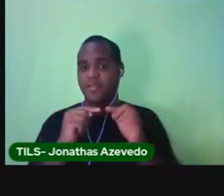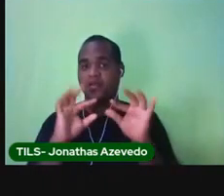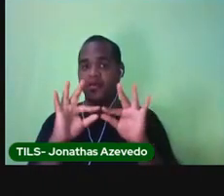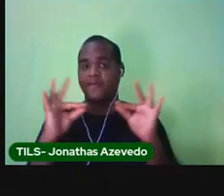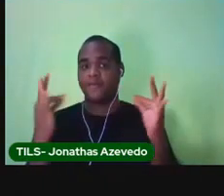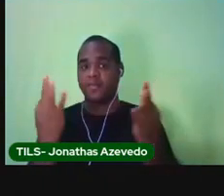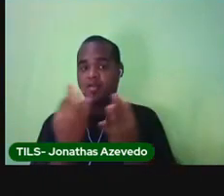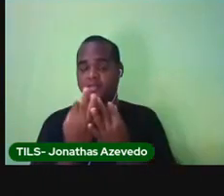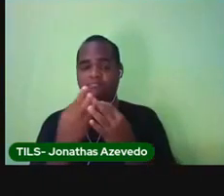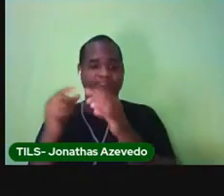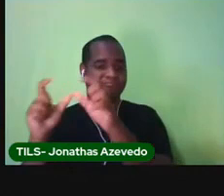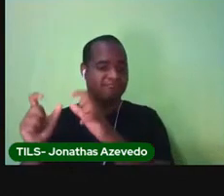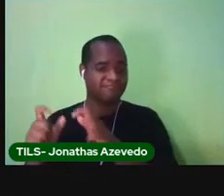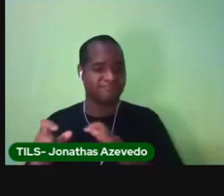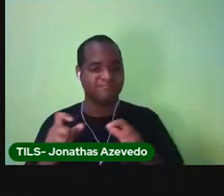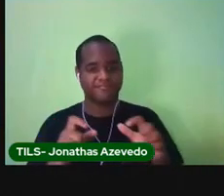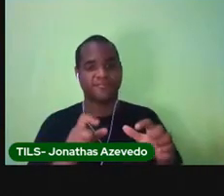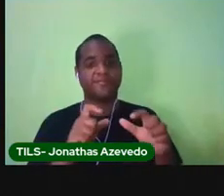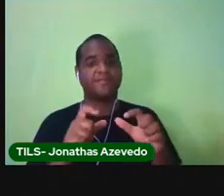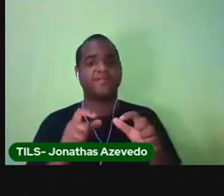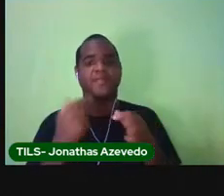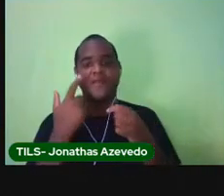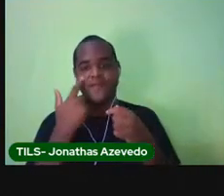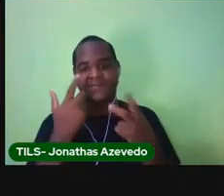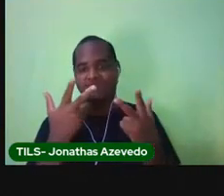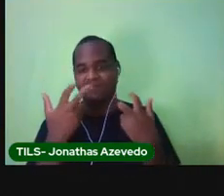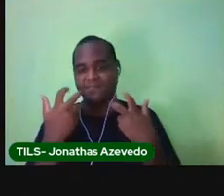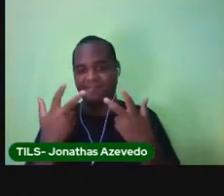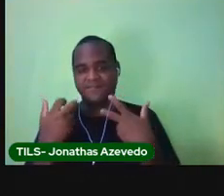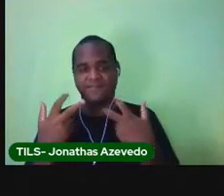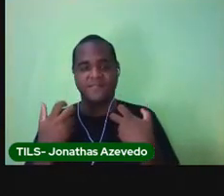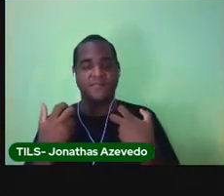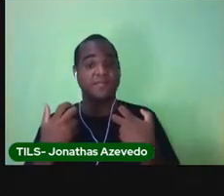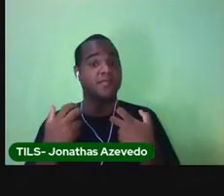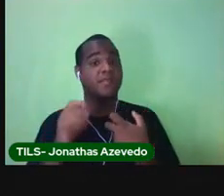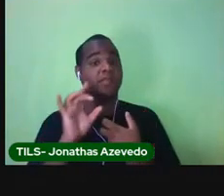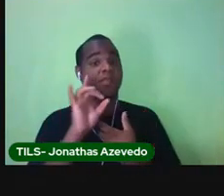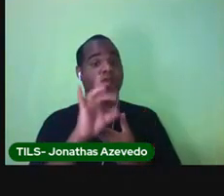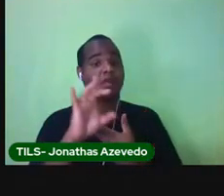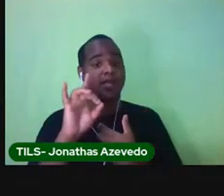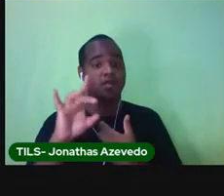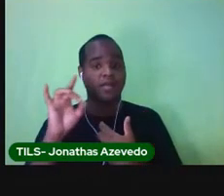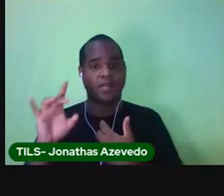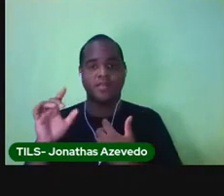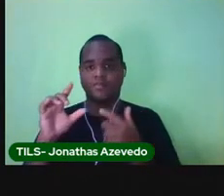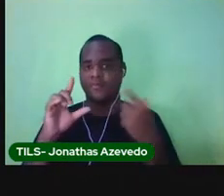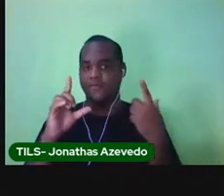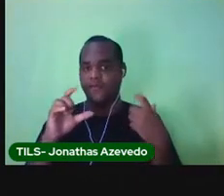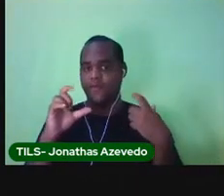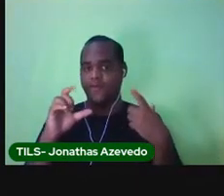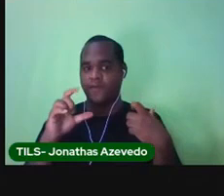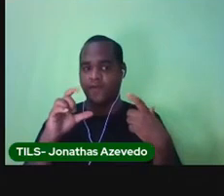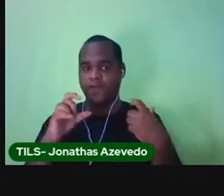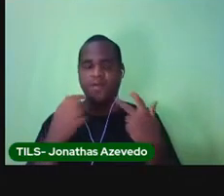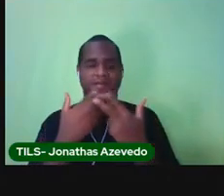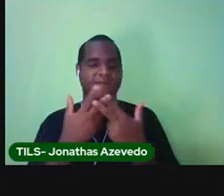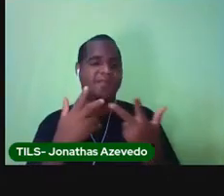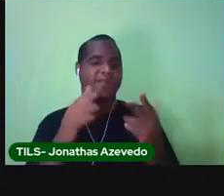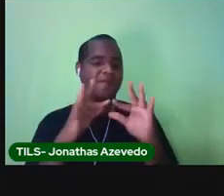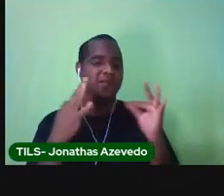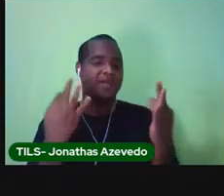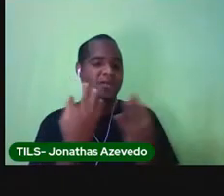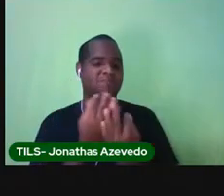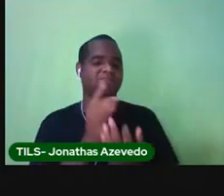ao longo dos tempos. Observe a imagem. Cada retrato desse representa uma